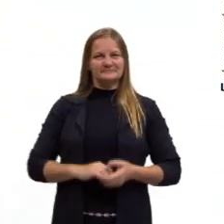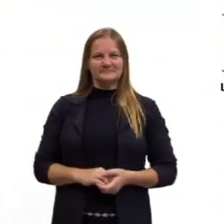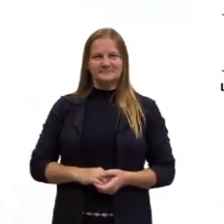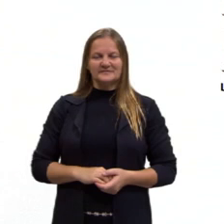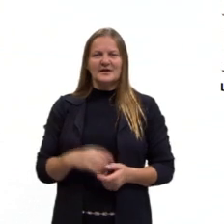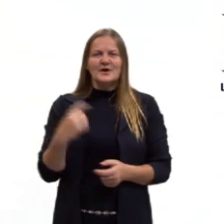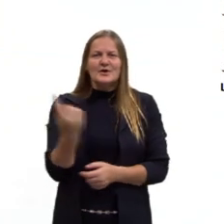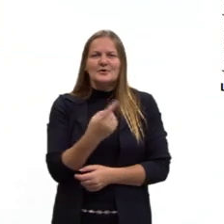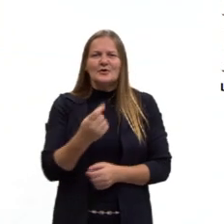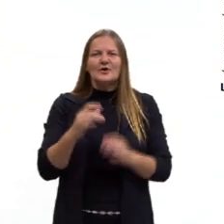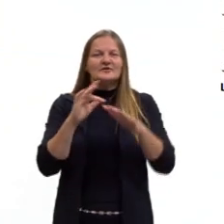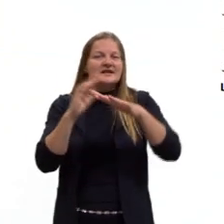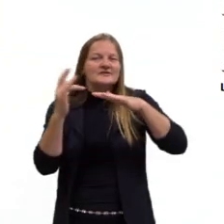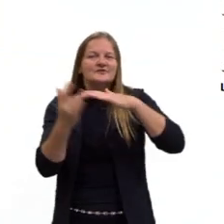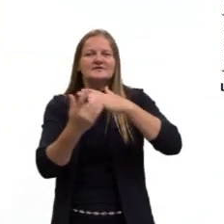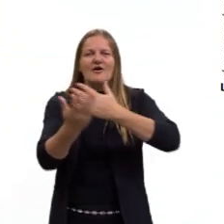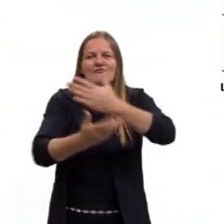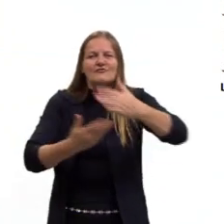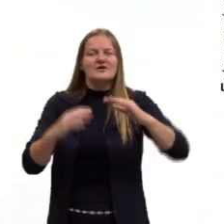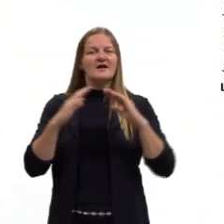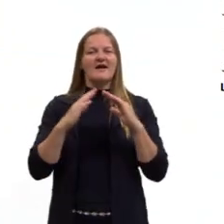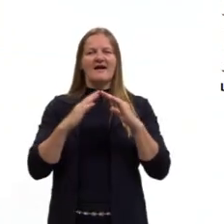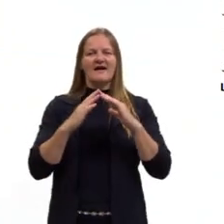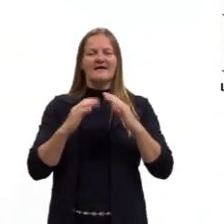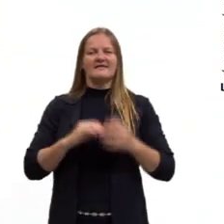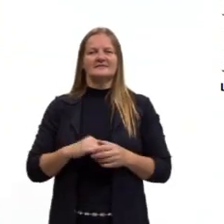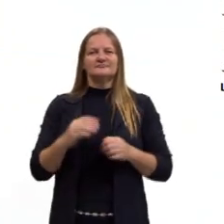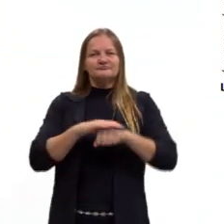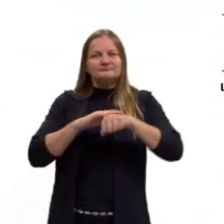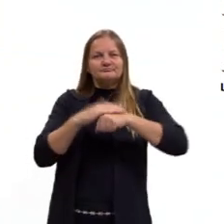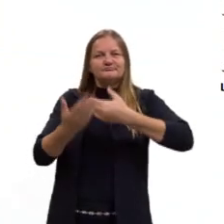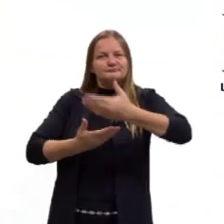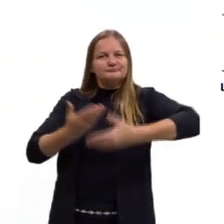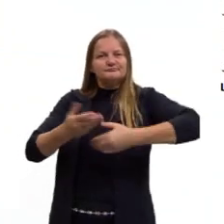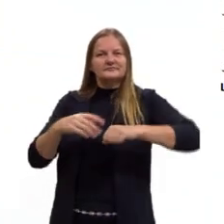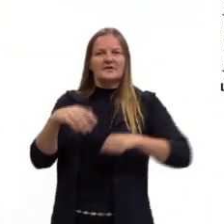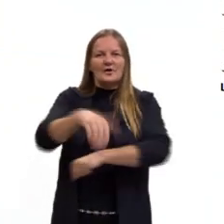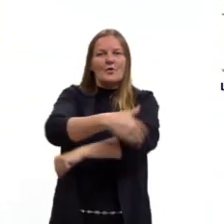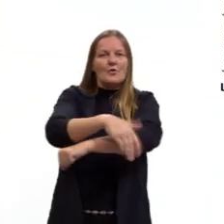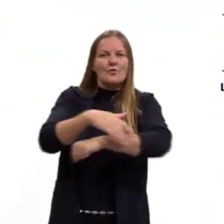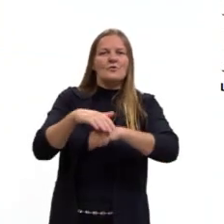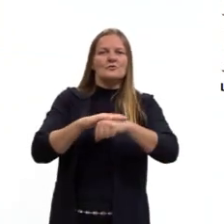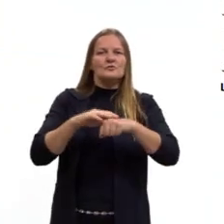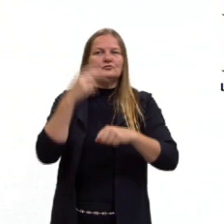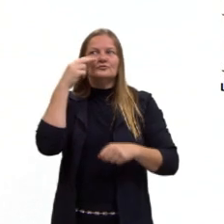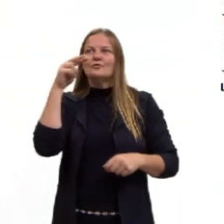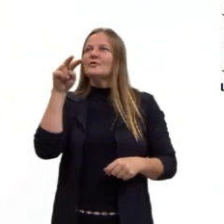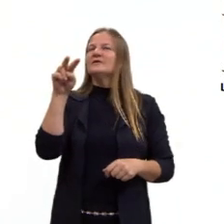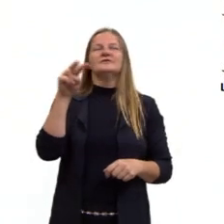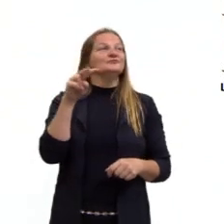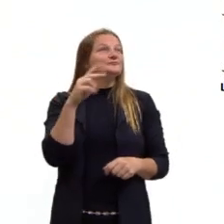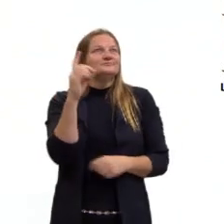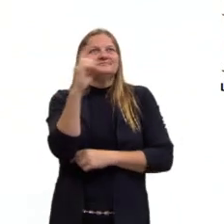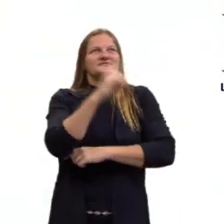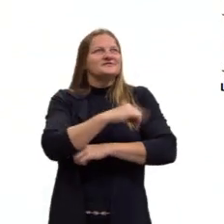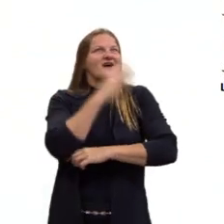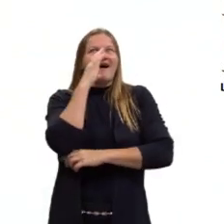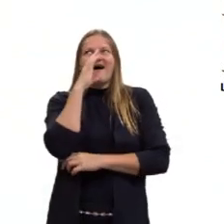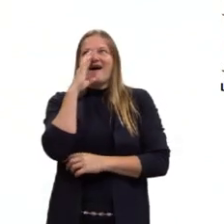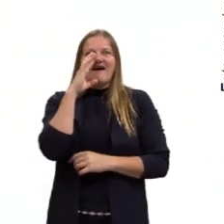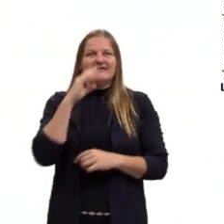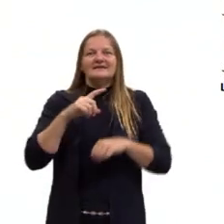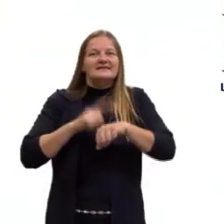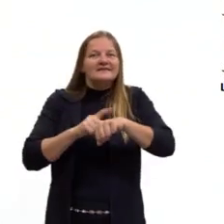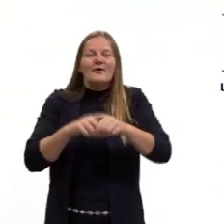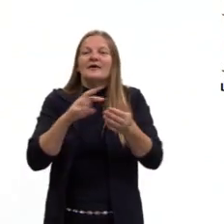está lá nas redes sociais, a gente está em casa conversando, a gente está na rua olhando o dia, a gente está na hora